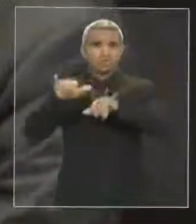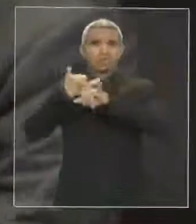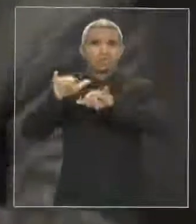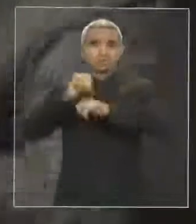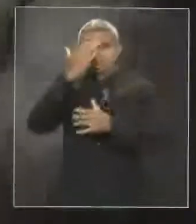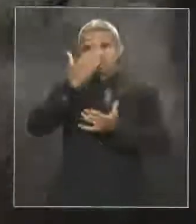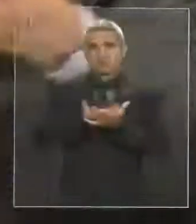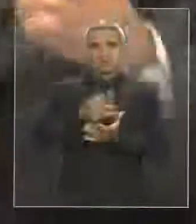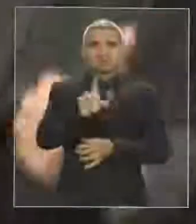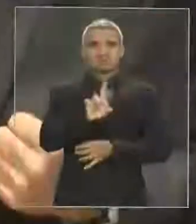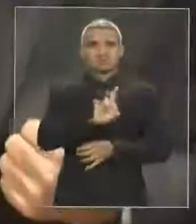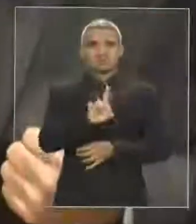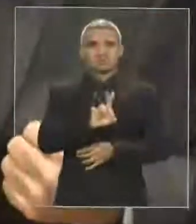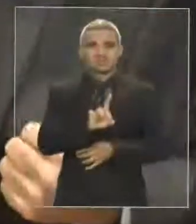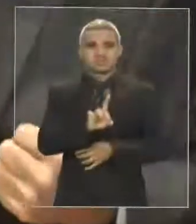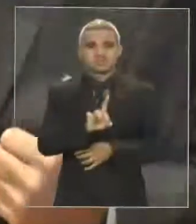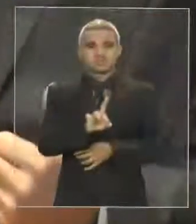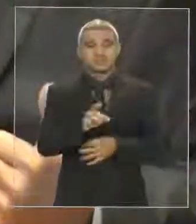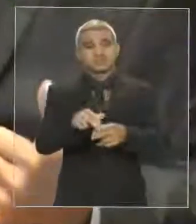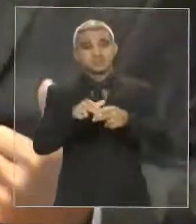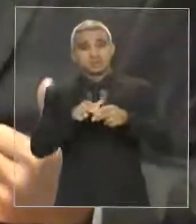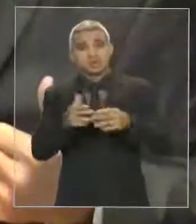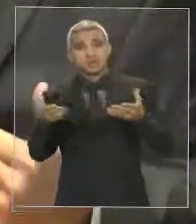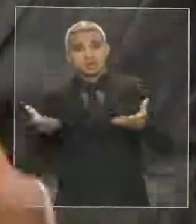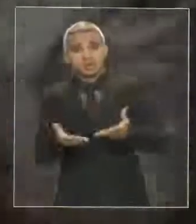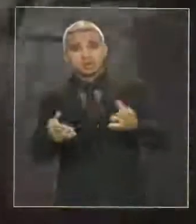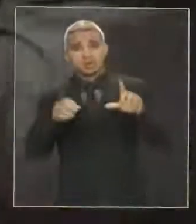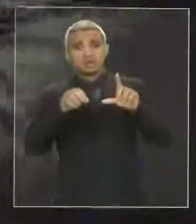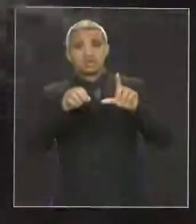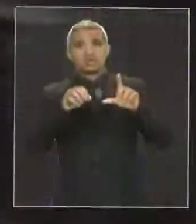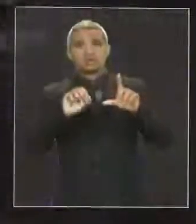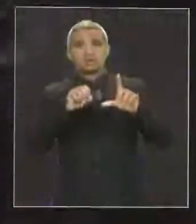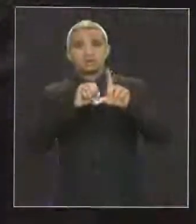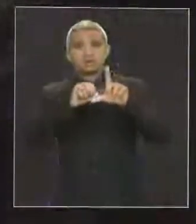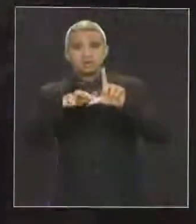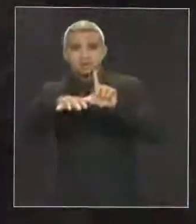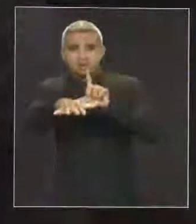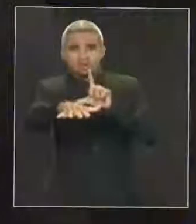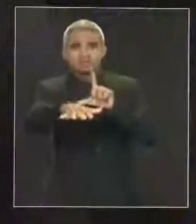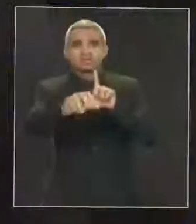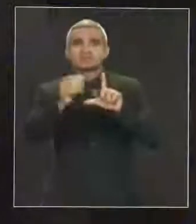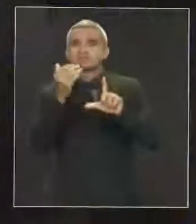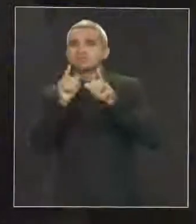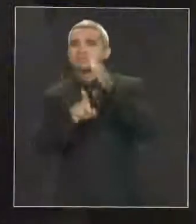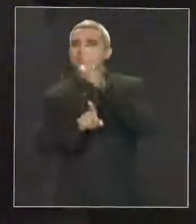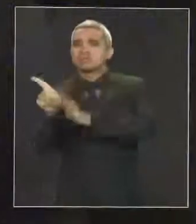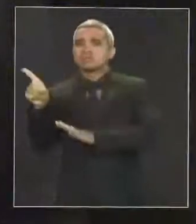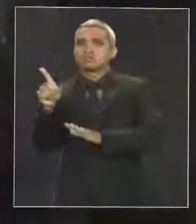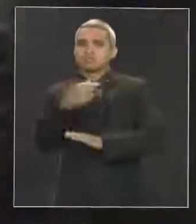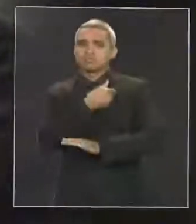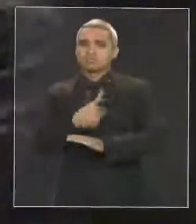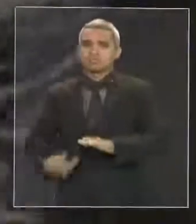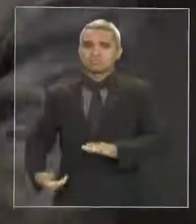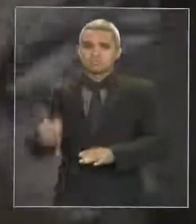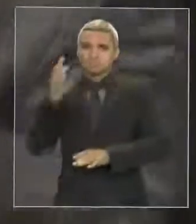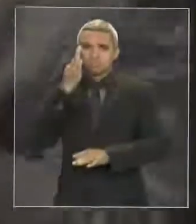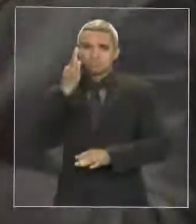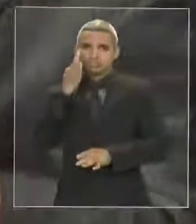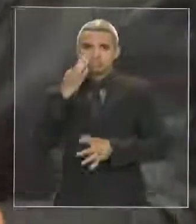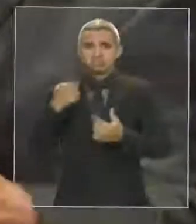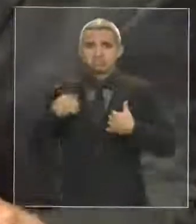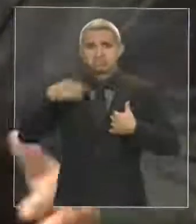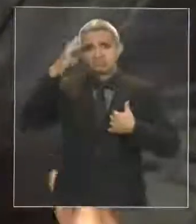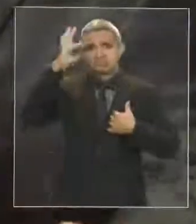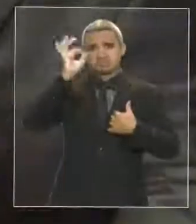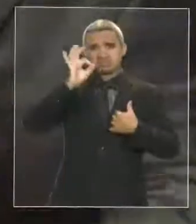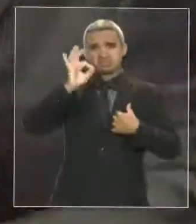agora a mídia consulta o governo porque eu não sei por que essa protelação de ontem para hoje e agora de